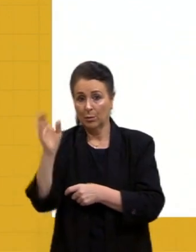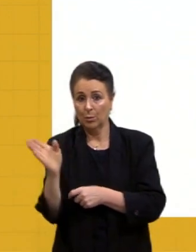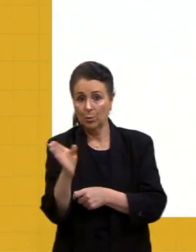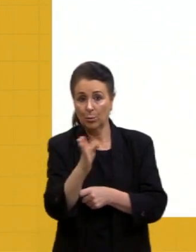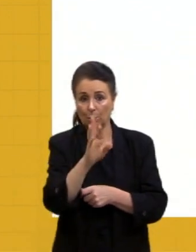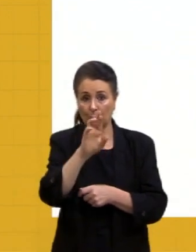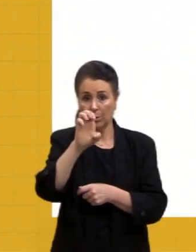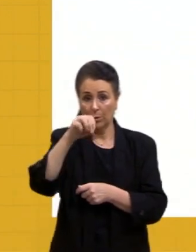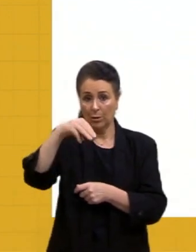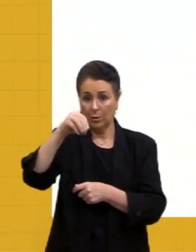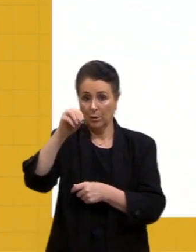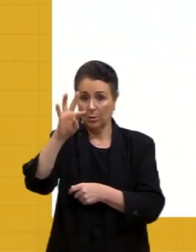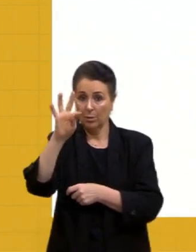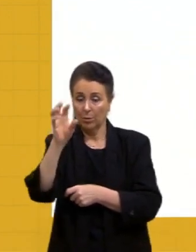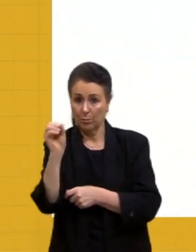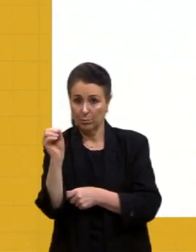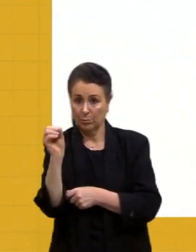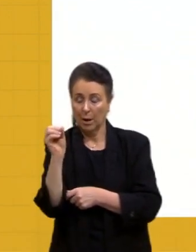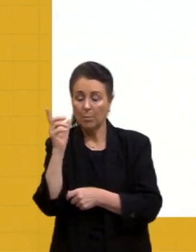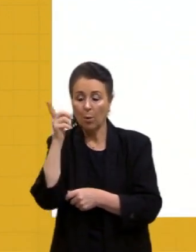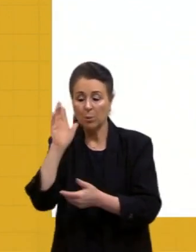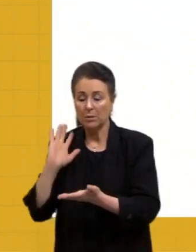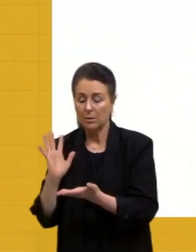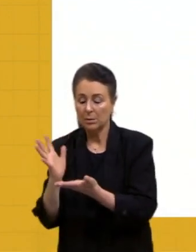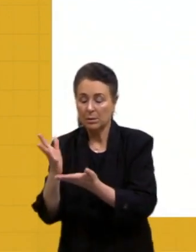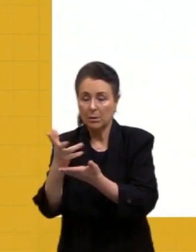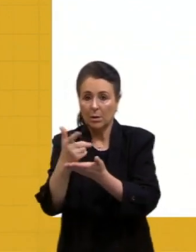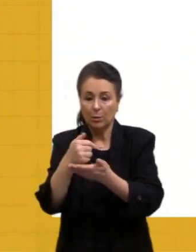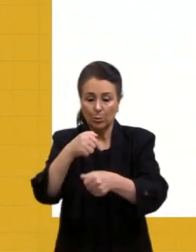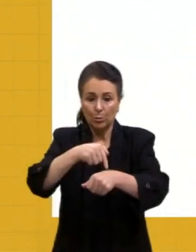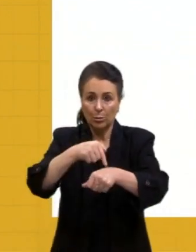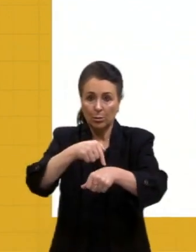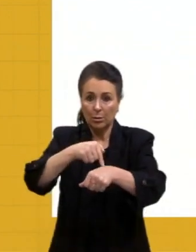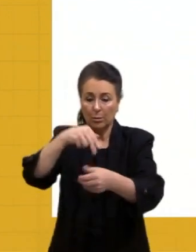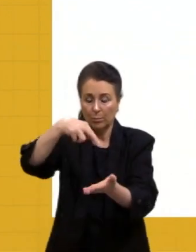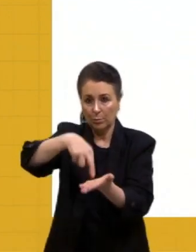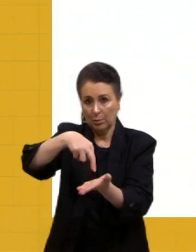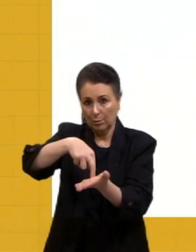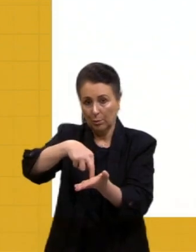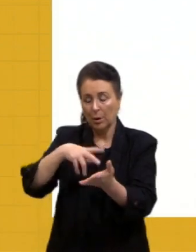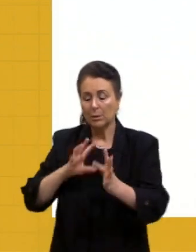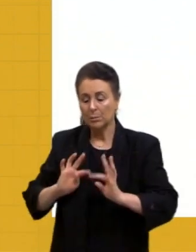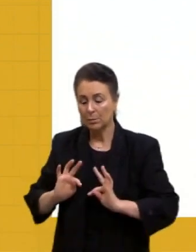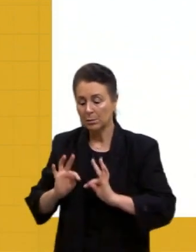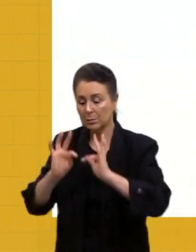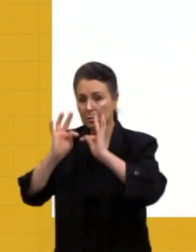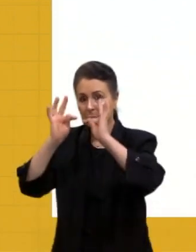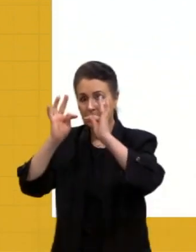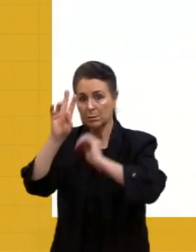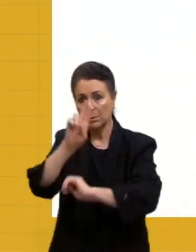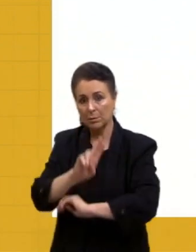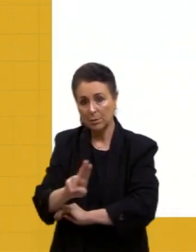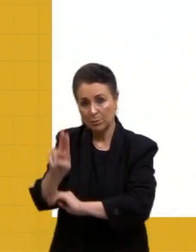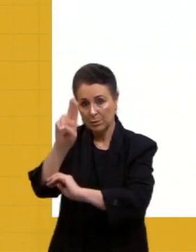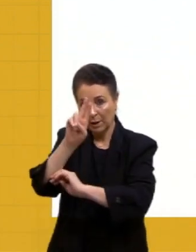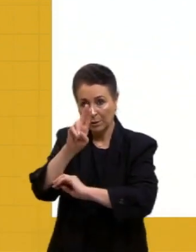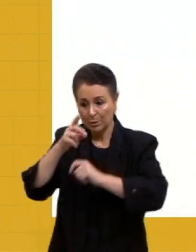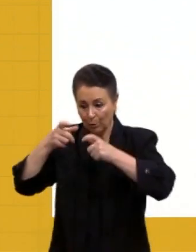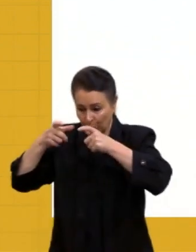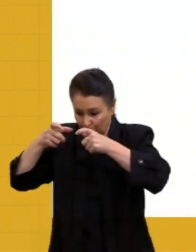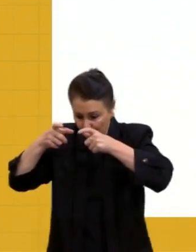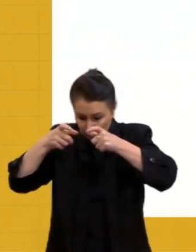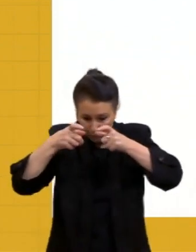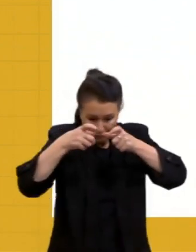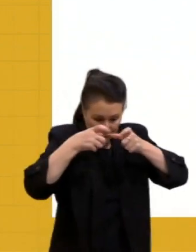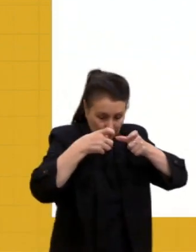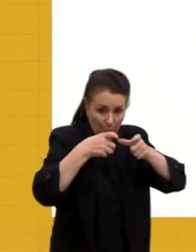e obtenção de dados em tempo quase real, tá? Então, é esse conjunto de técnicas e tecnologias, né, relacionados